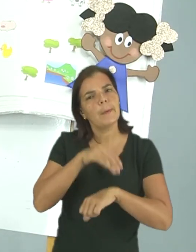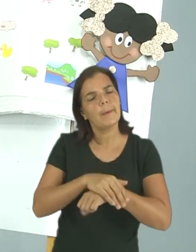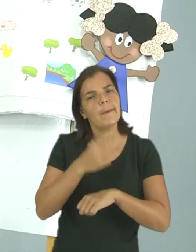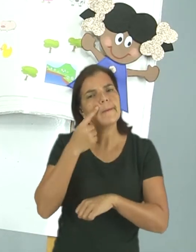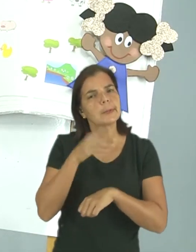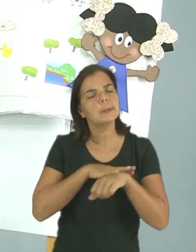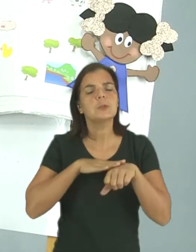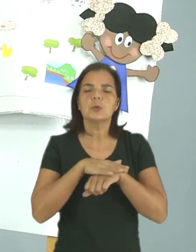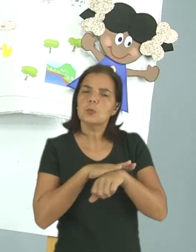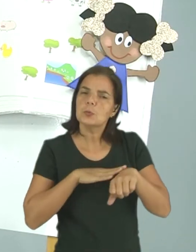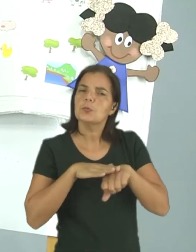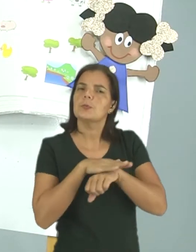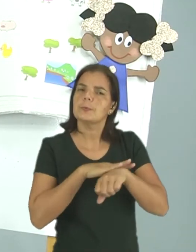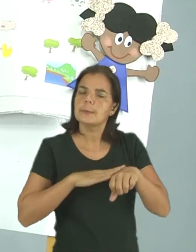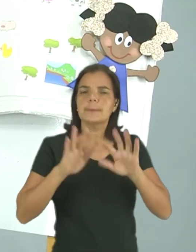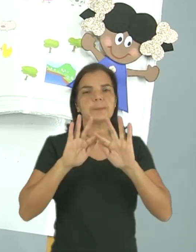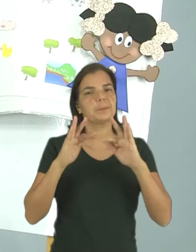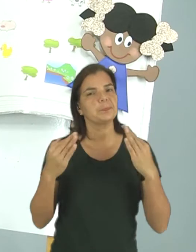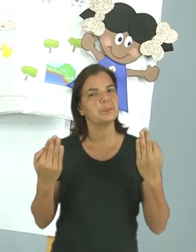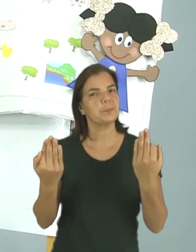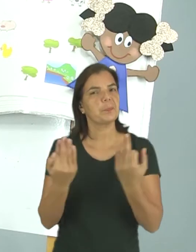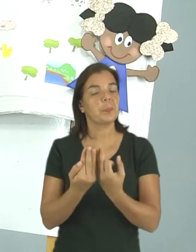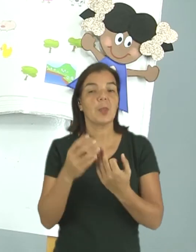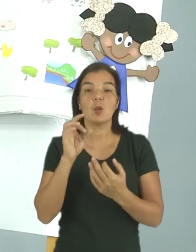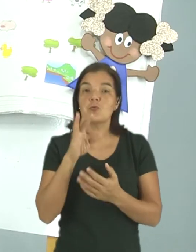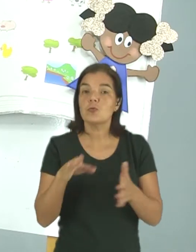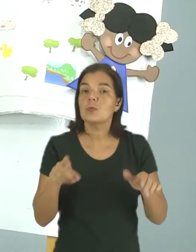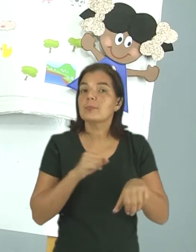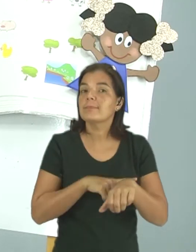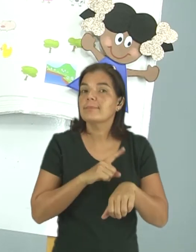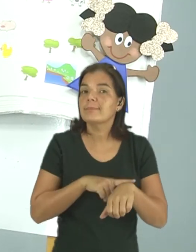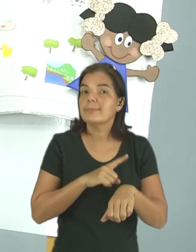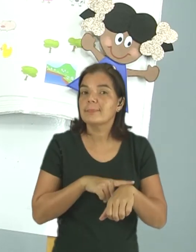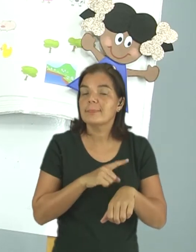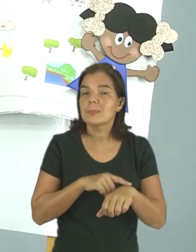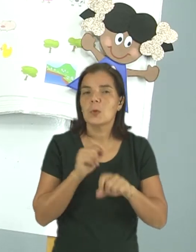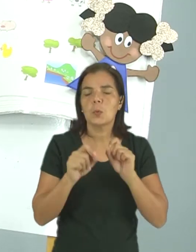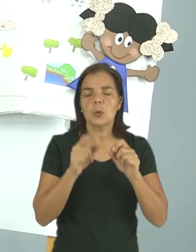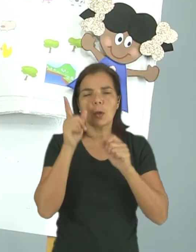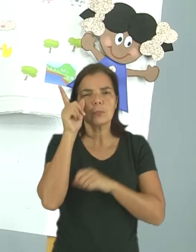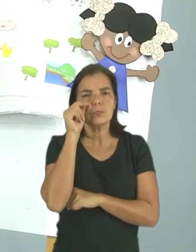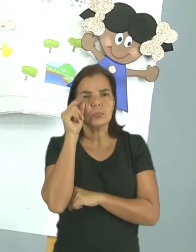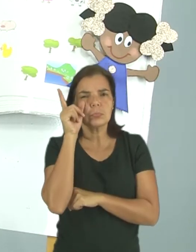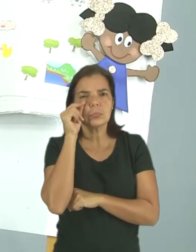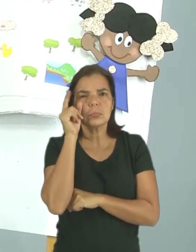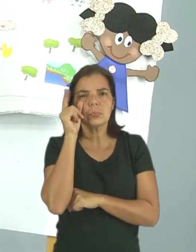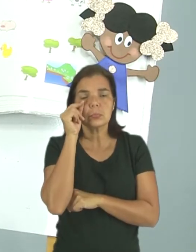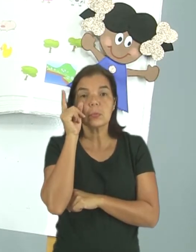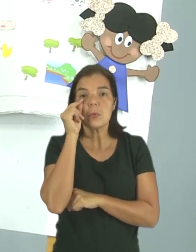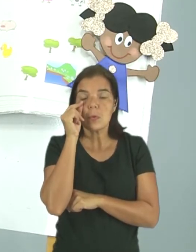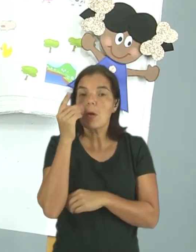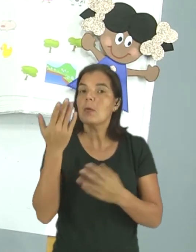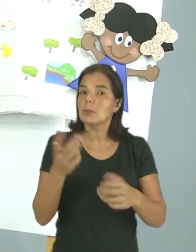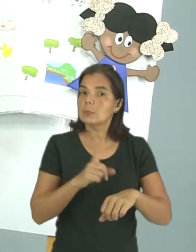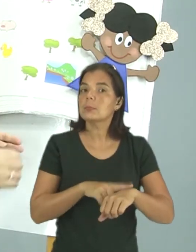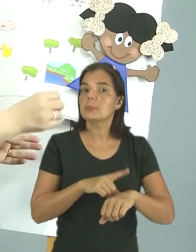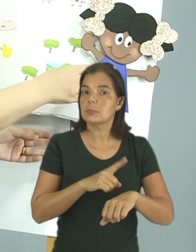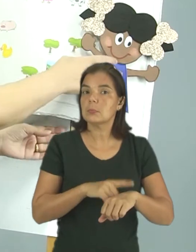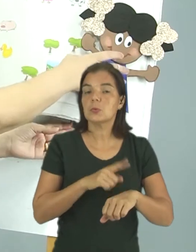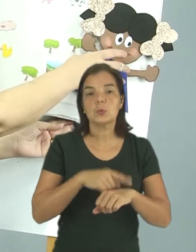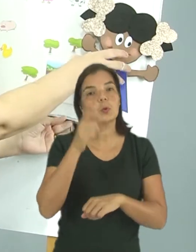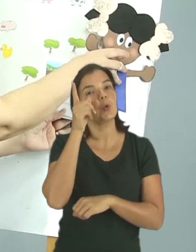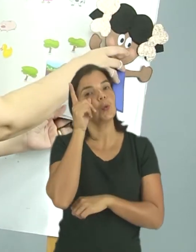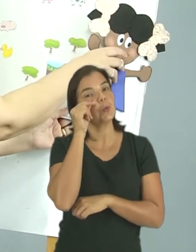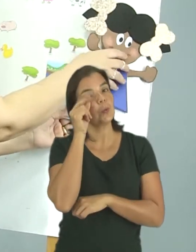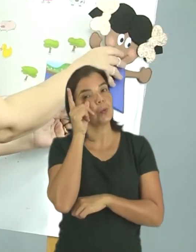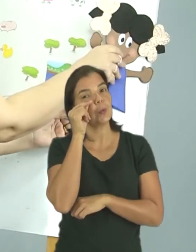conversou bastante com a família. Só que chegou o momento de que Mila estava com sono. E Mila, nesse momento que Mila